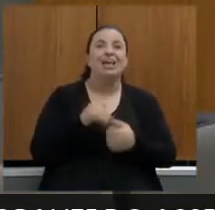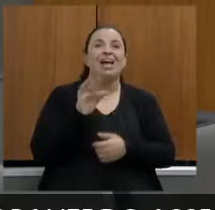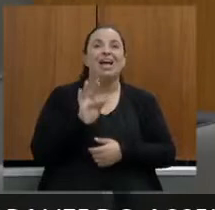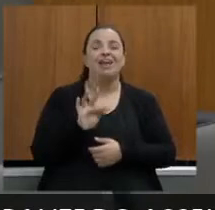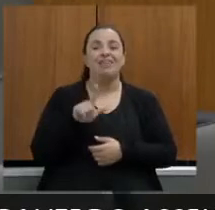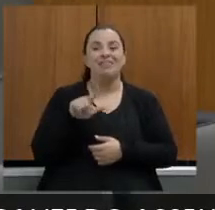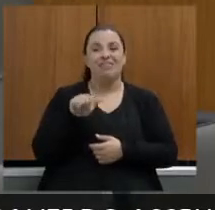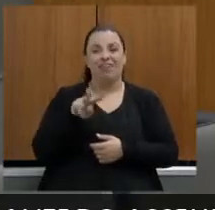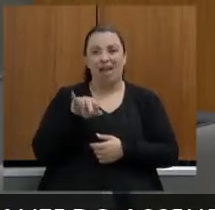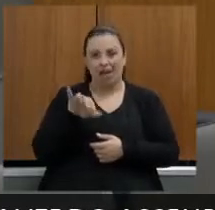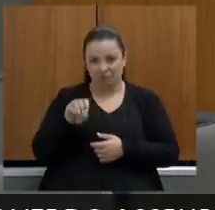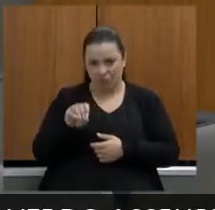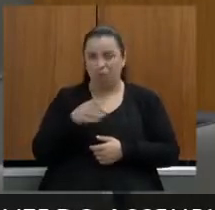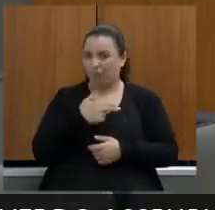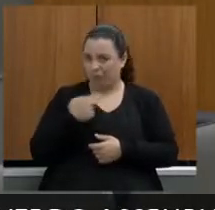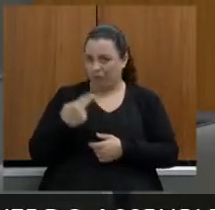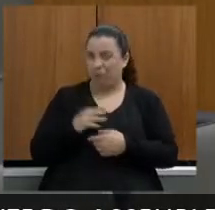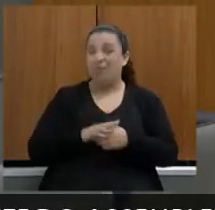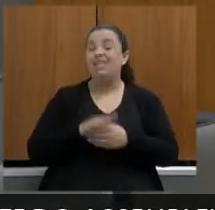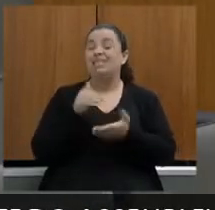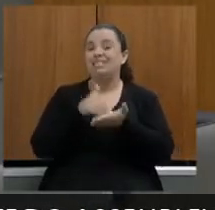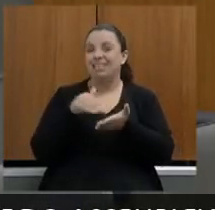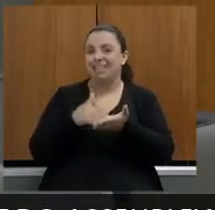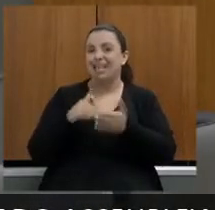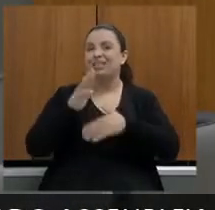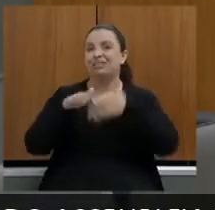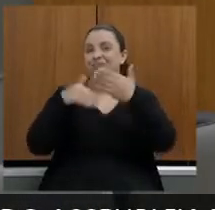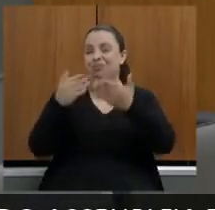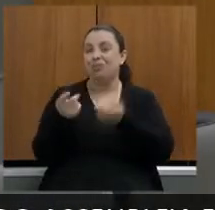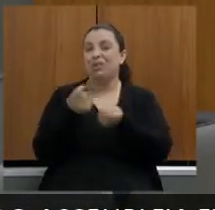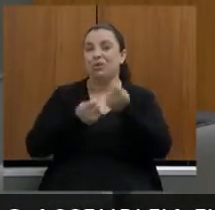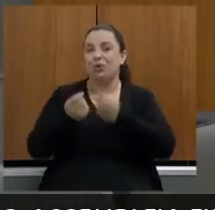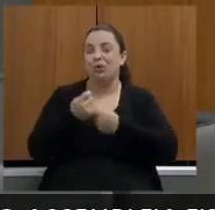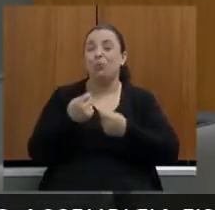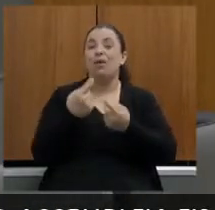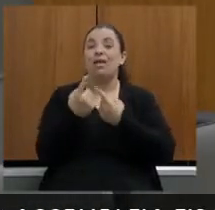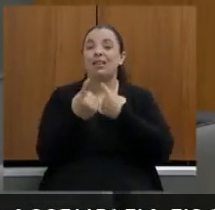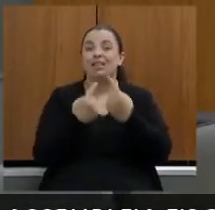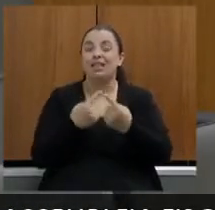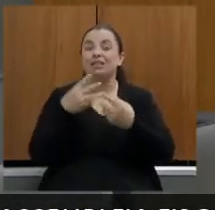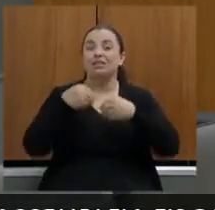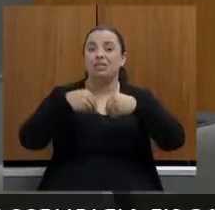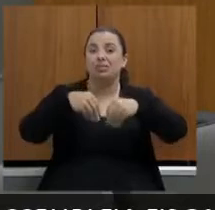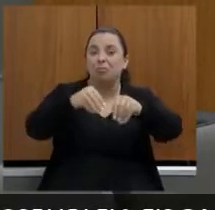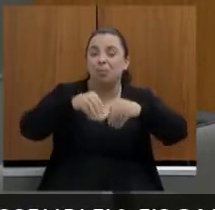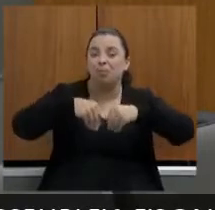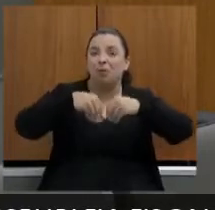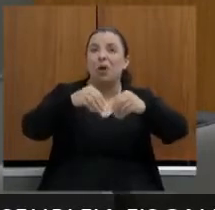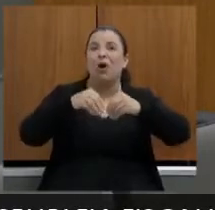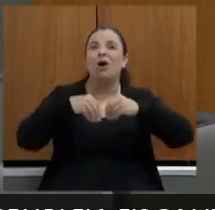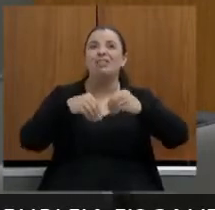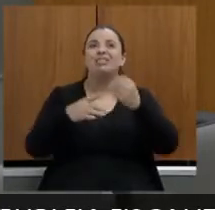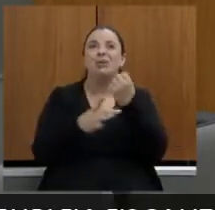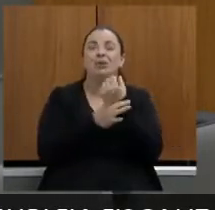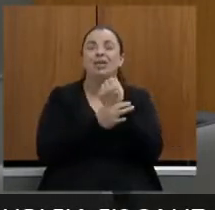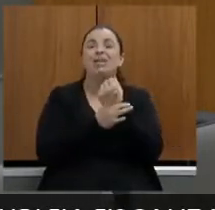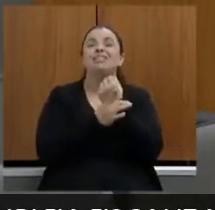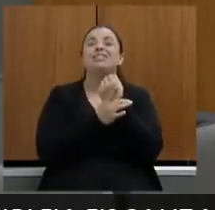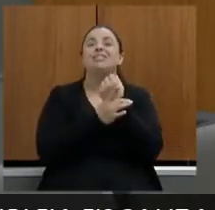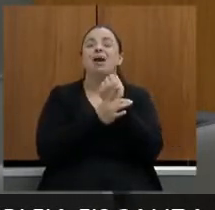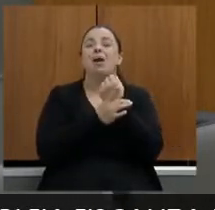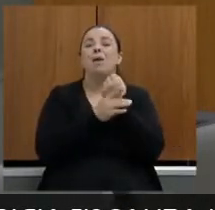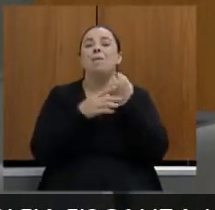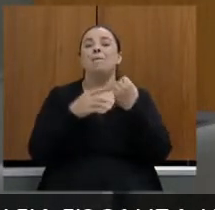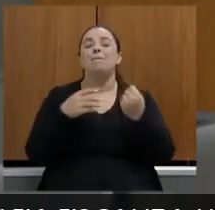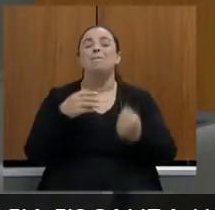secretário de desenvolvimento econômico trânsito transporte segurança pública agricultura e turismo inclusive nós estamos